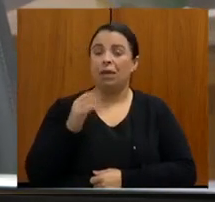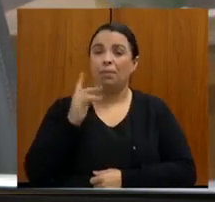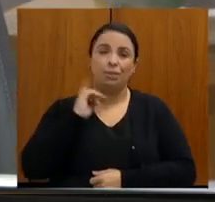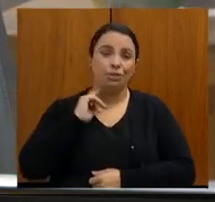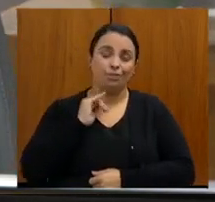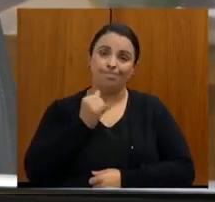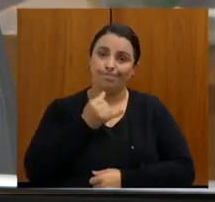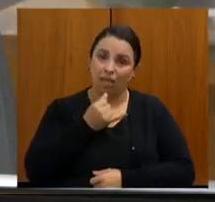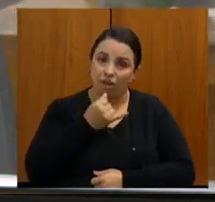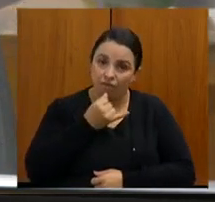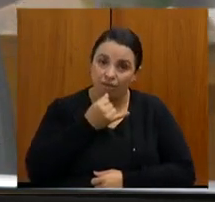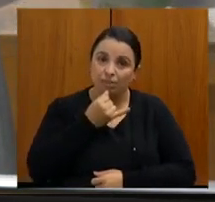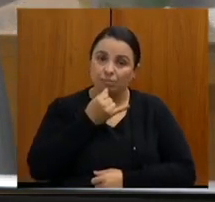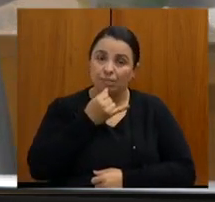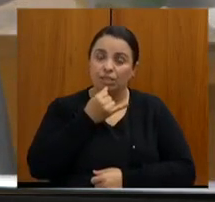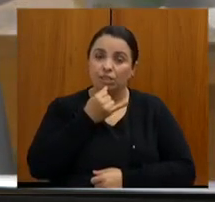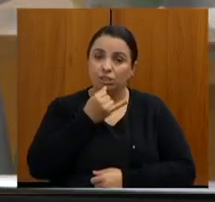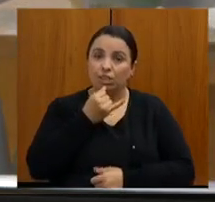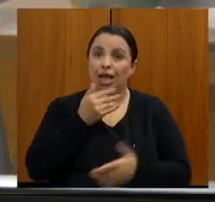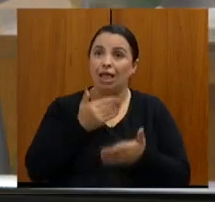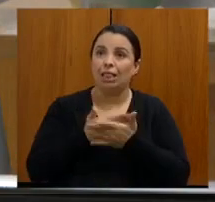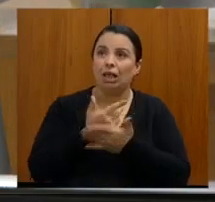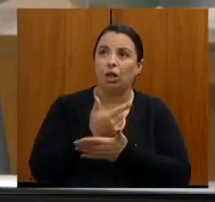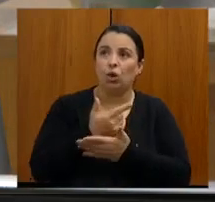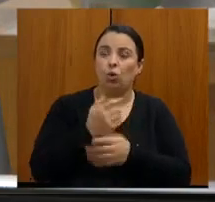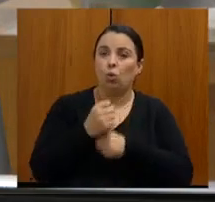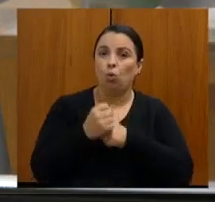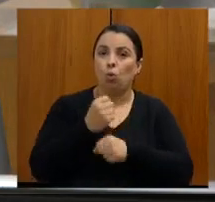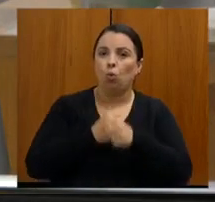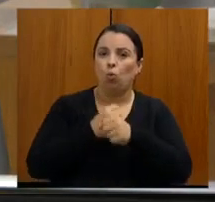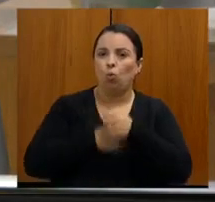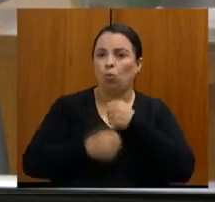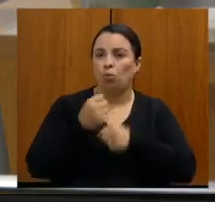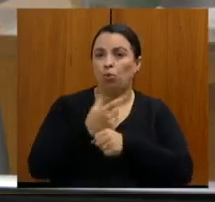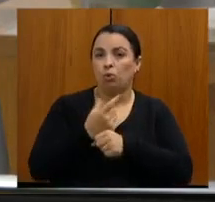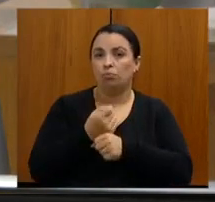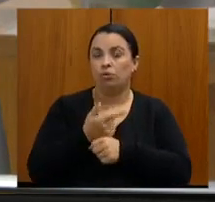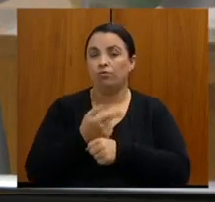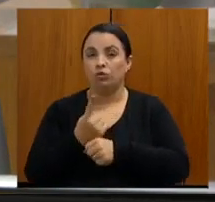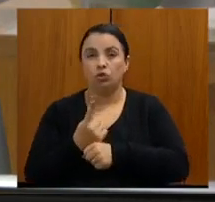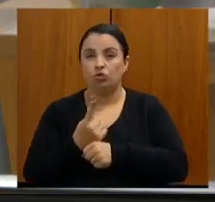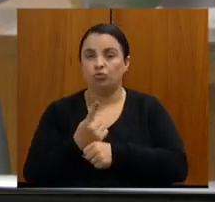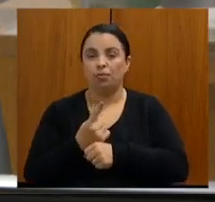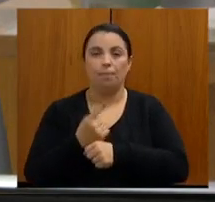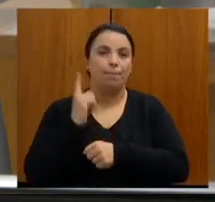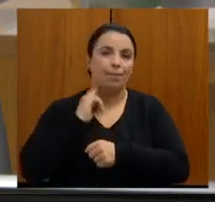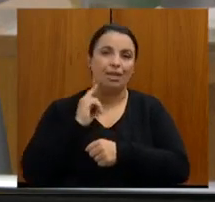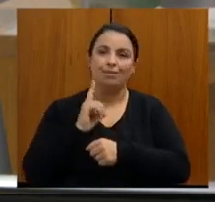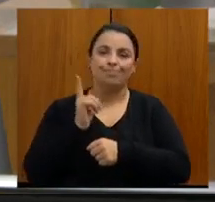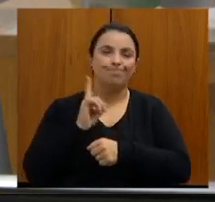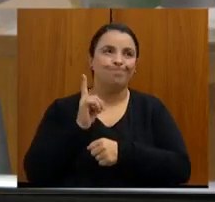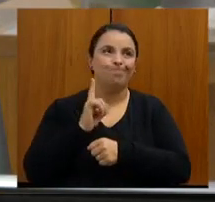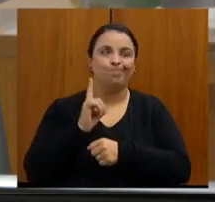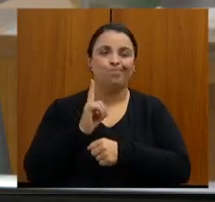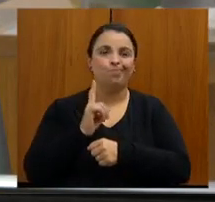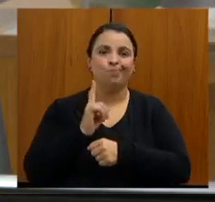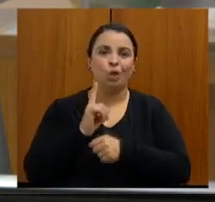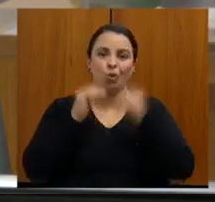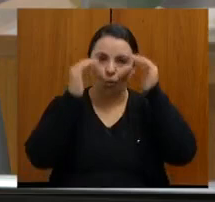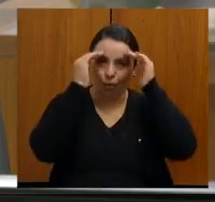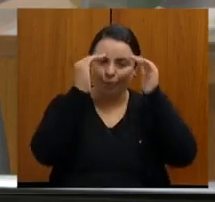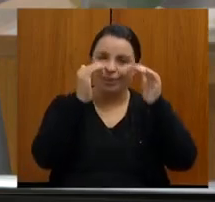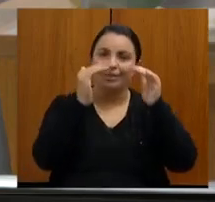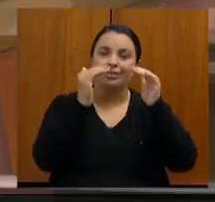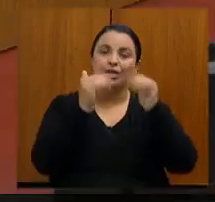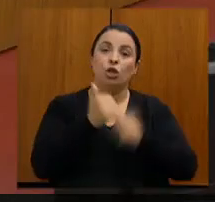até o exercício financeiro de 2021, nunca cumpriu com o seu dever constitucional de investir 12% em saúde